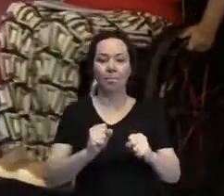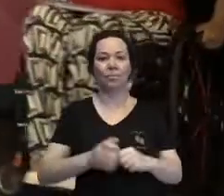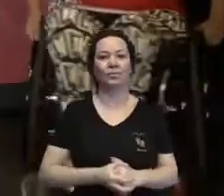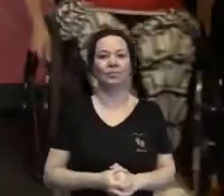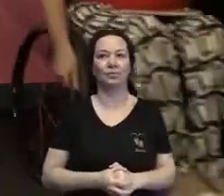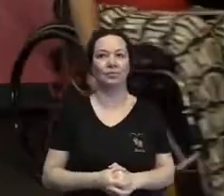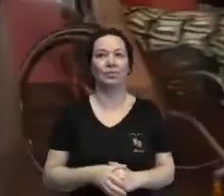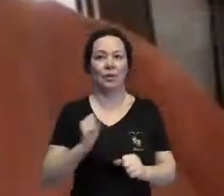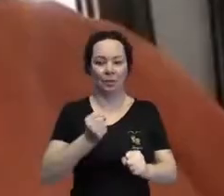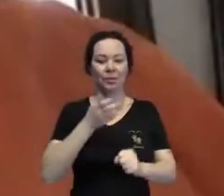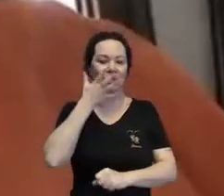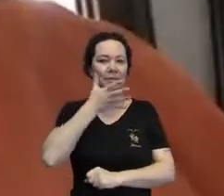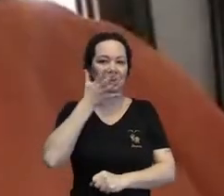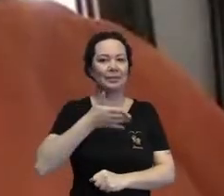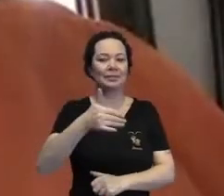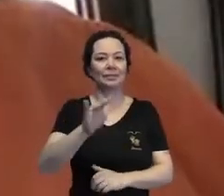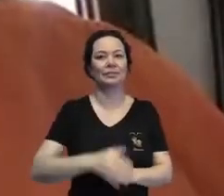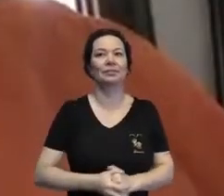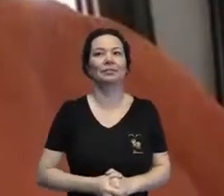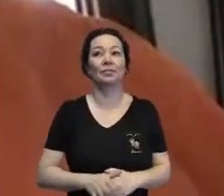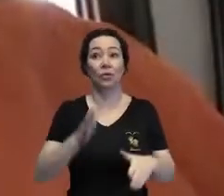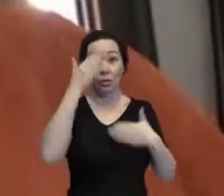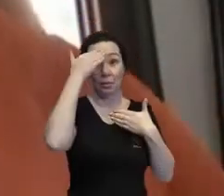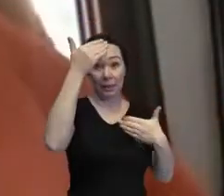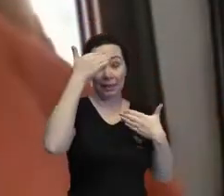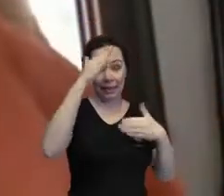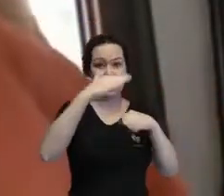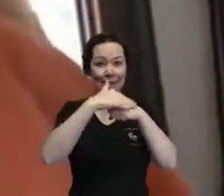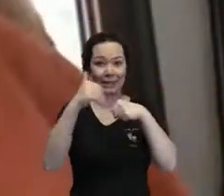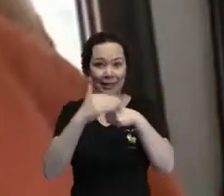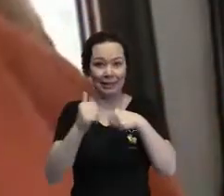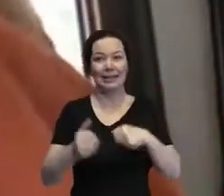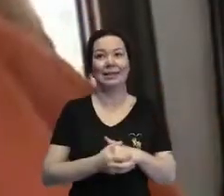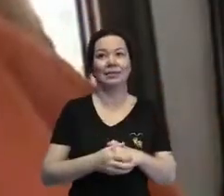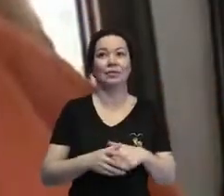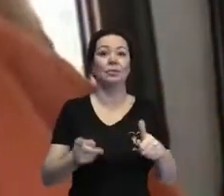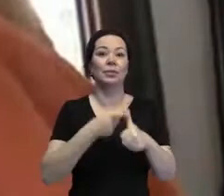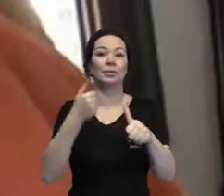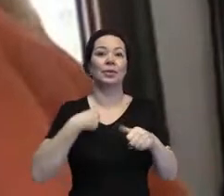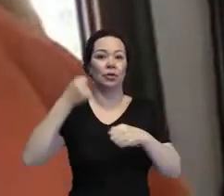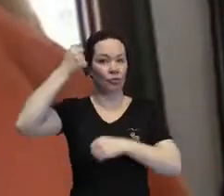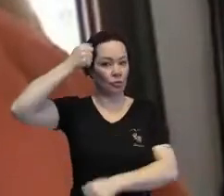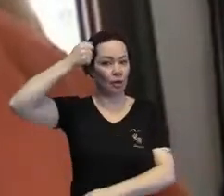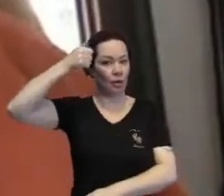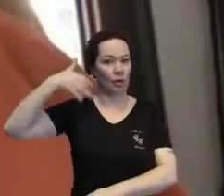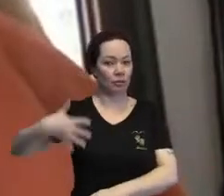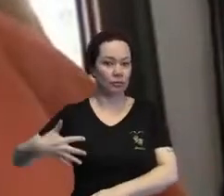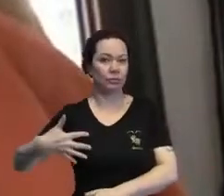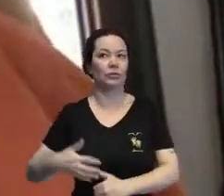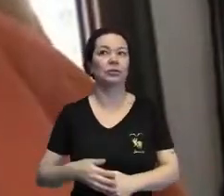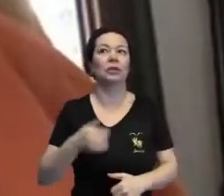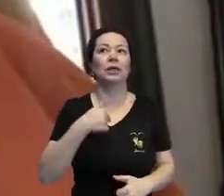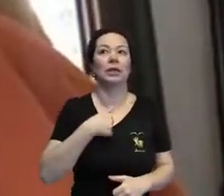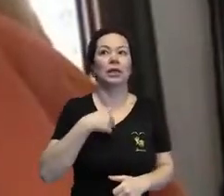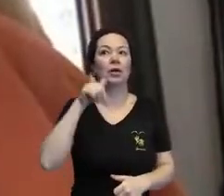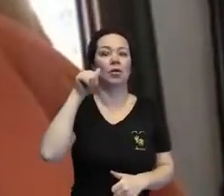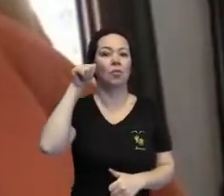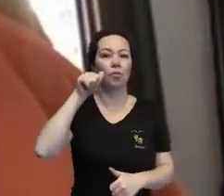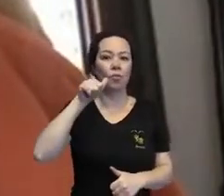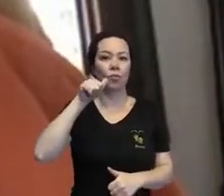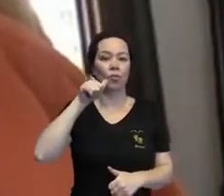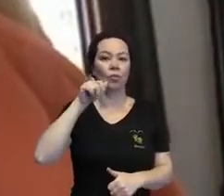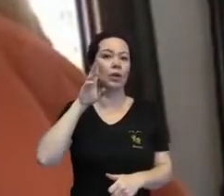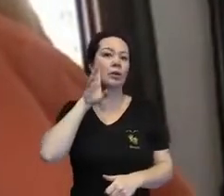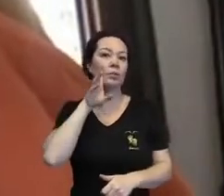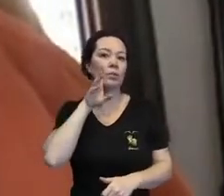Tá contigo, Flávia! Obrigada, queridos. Olha só, primeiro eu vou fazer aqui a minha audiodescrição. Eu sou uma mulher de